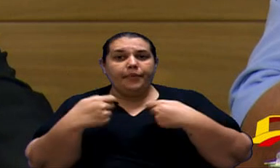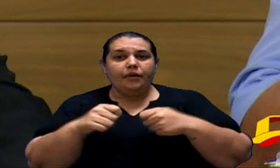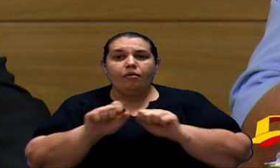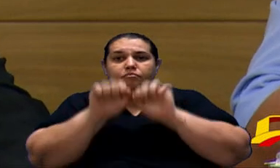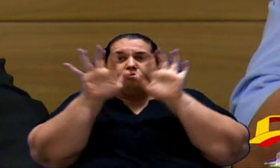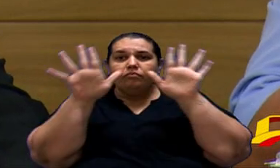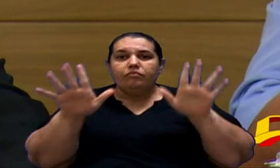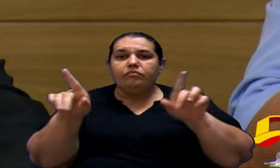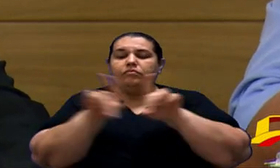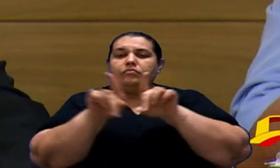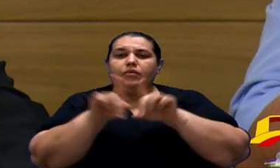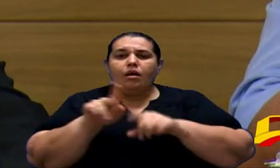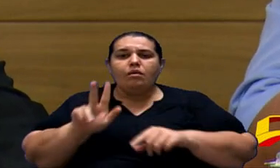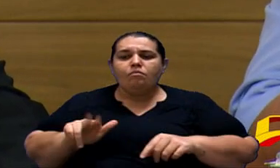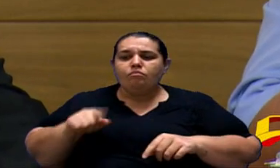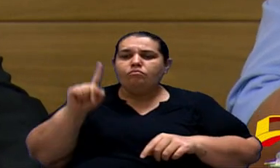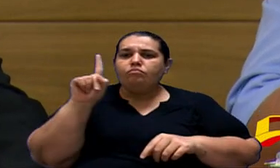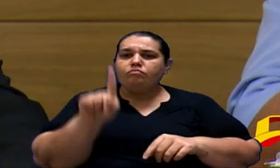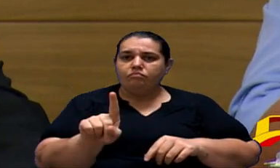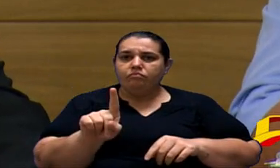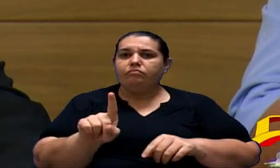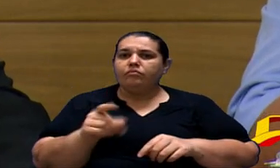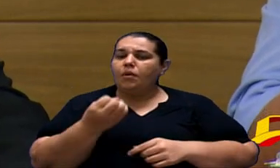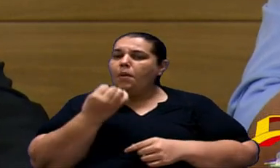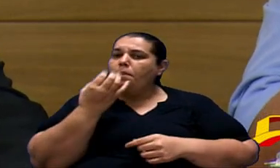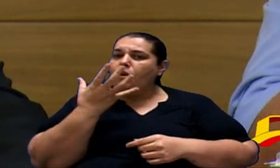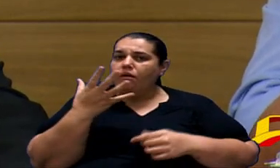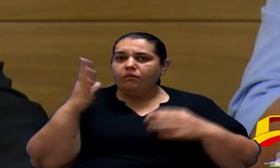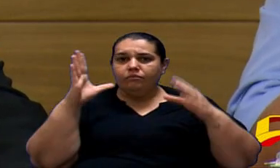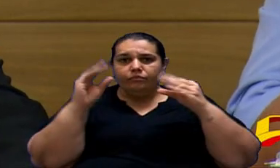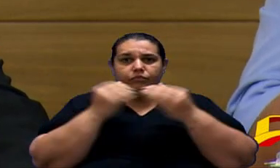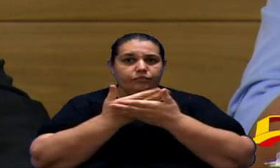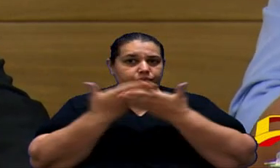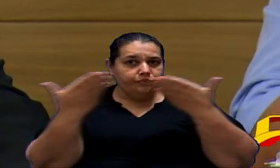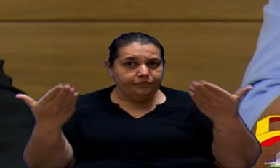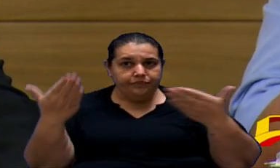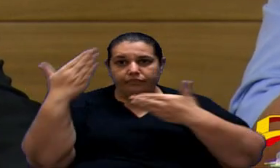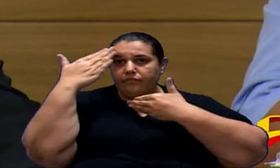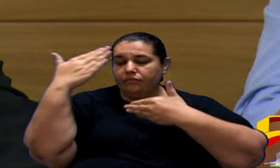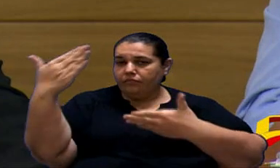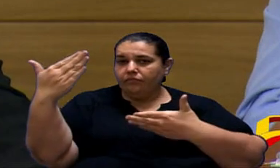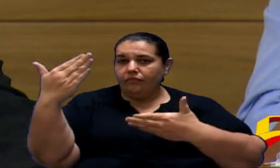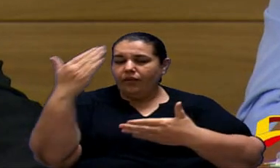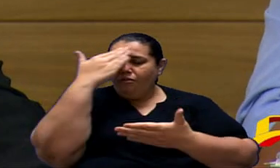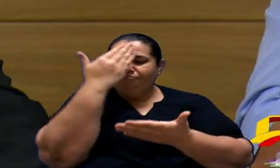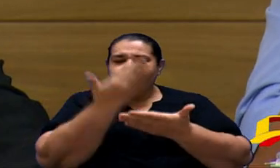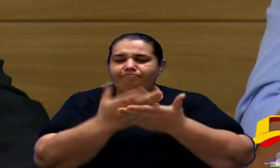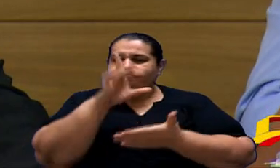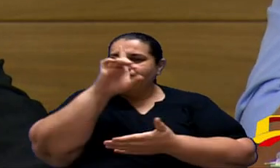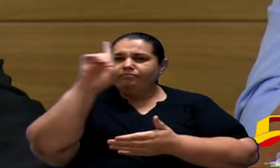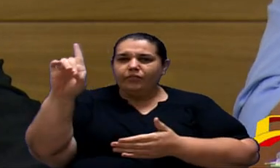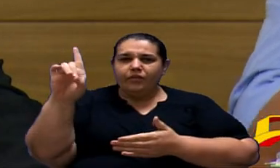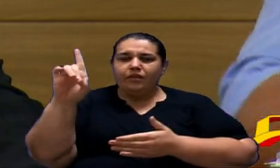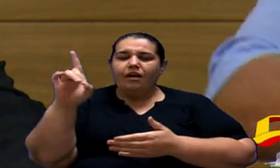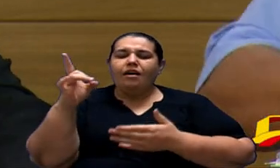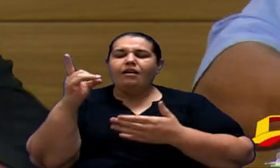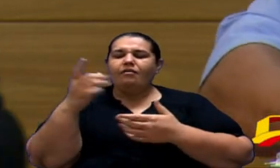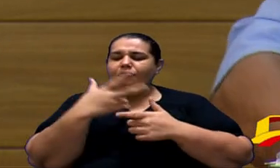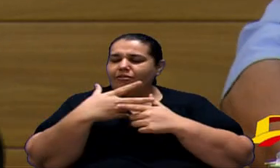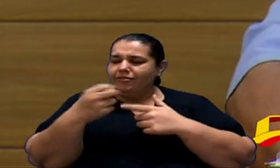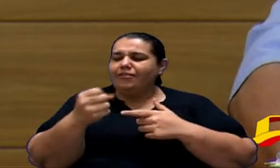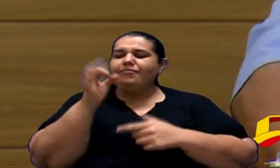esclarecimento nós estamos à disposição então boa noite a todos e agradecer e confiando em Deus a gente vai passar por essa